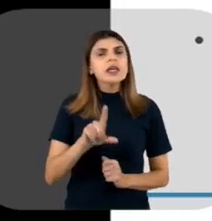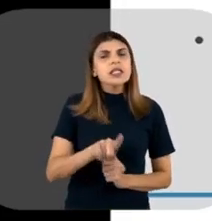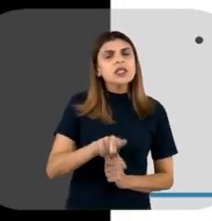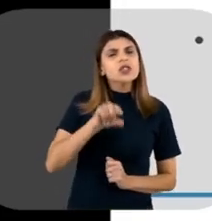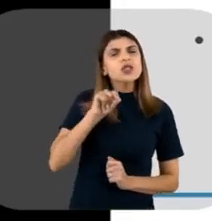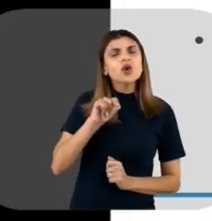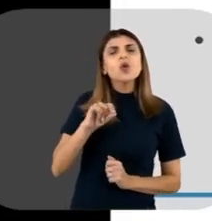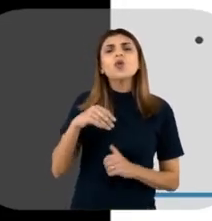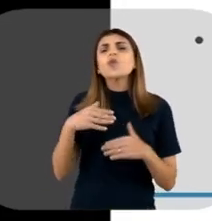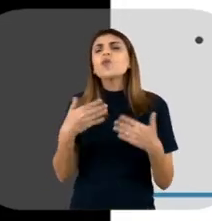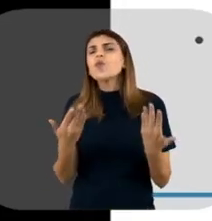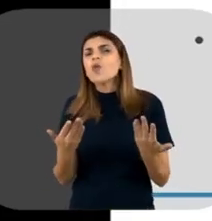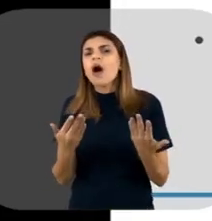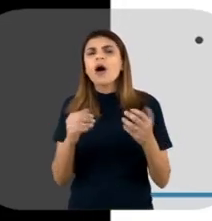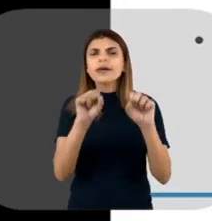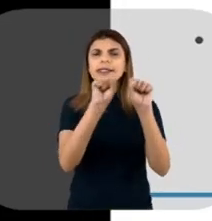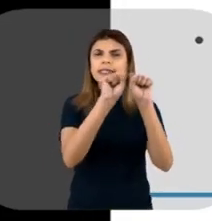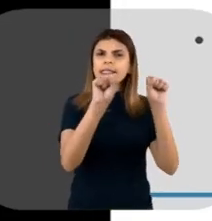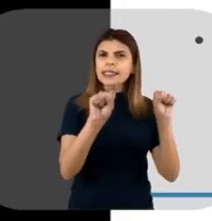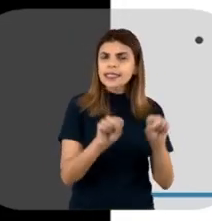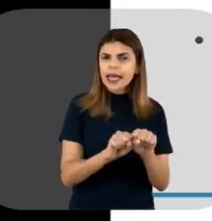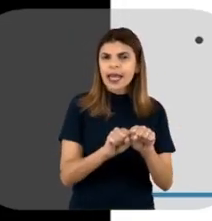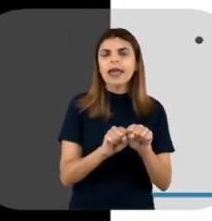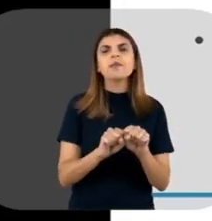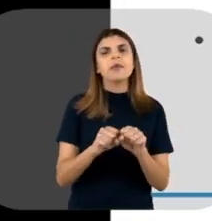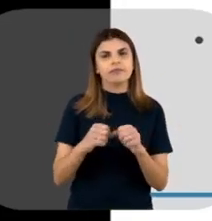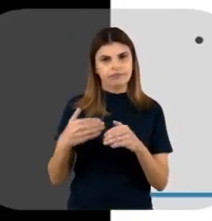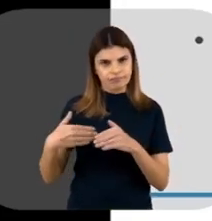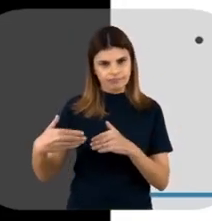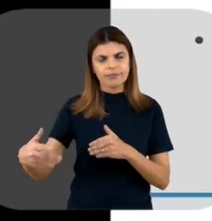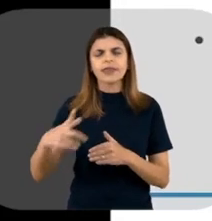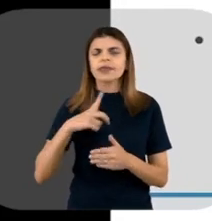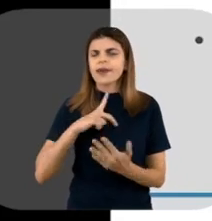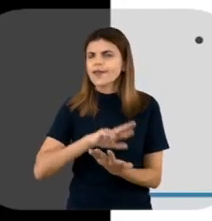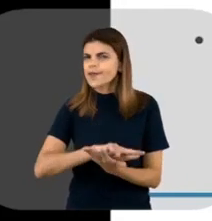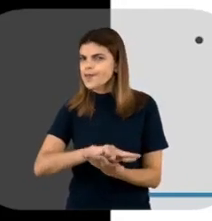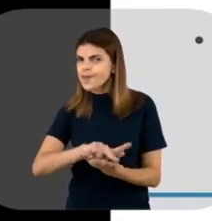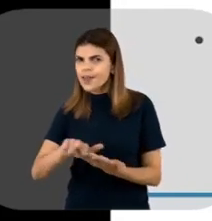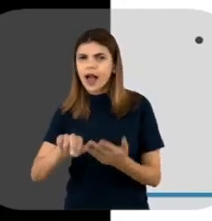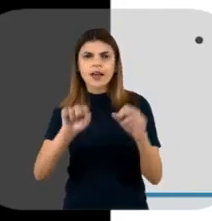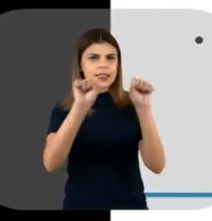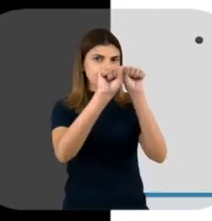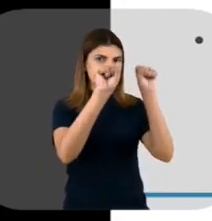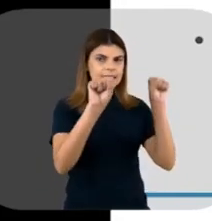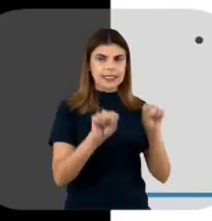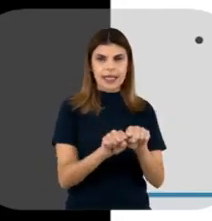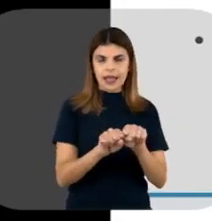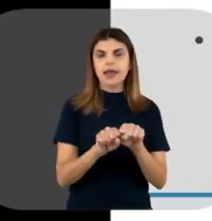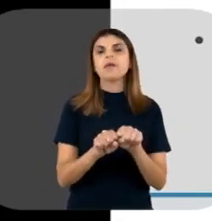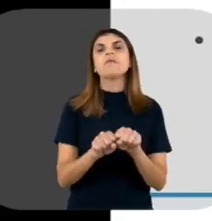Escolher qual o sistema de expressão, que a gente vai ver mais à frente que são vários sistemas de expressão.